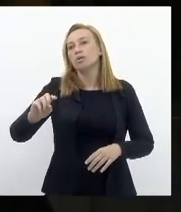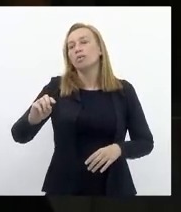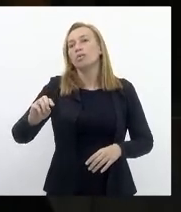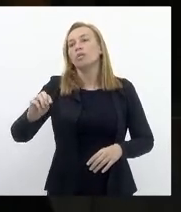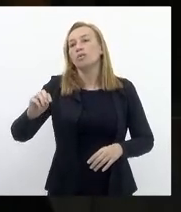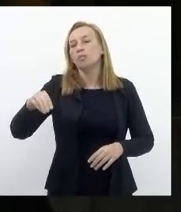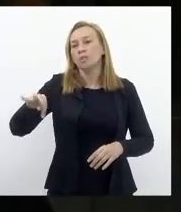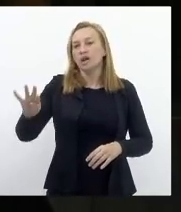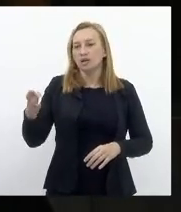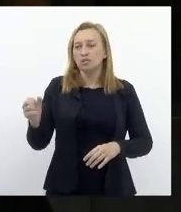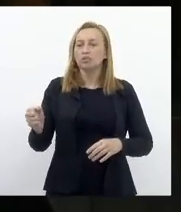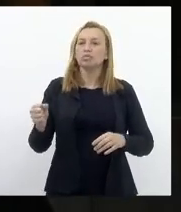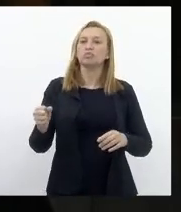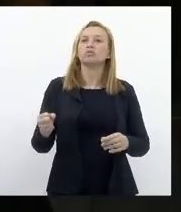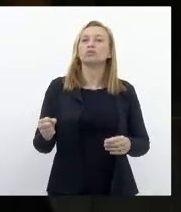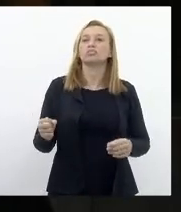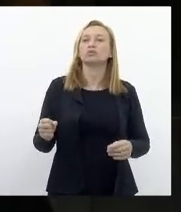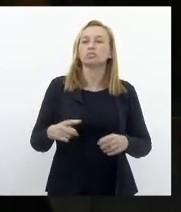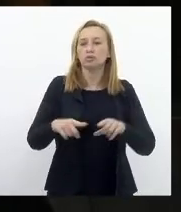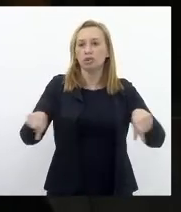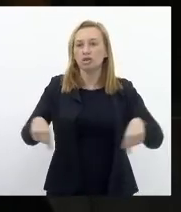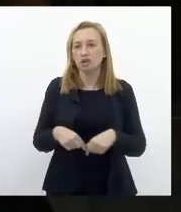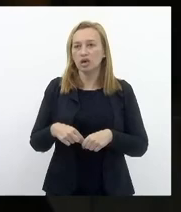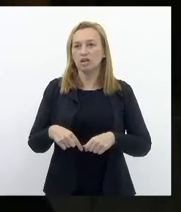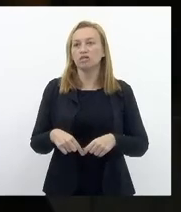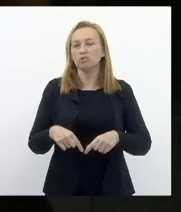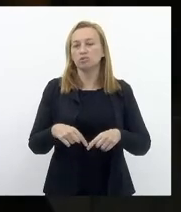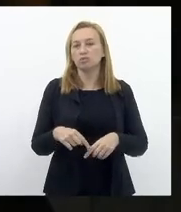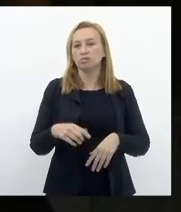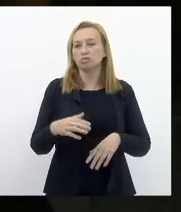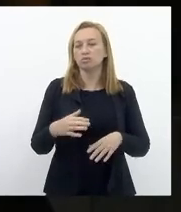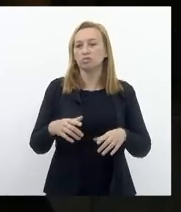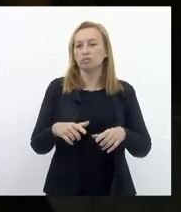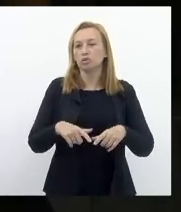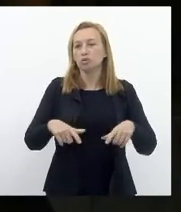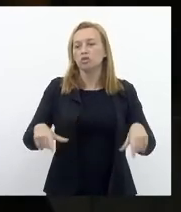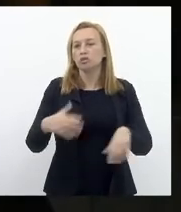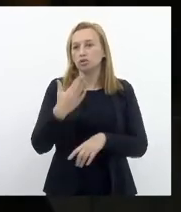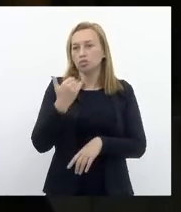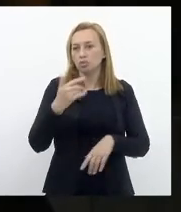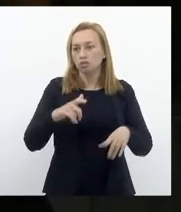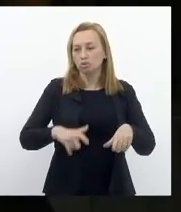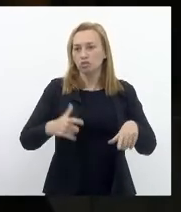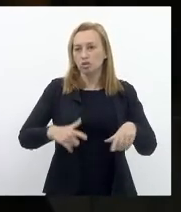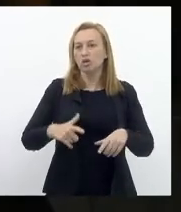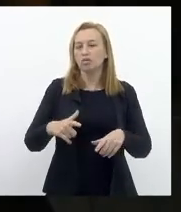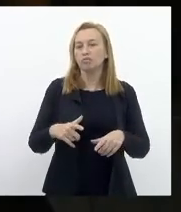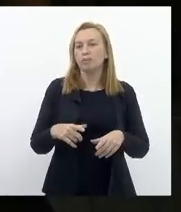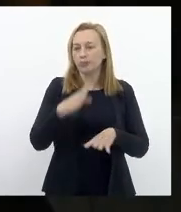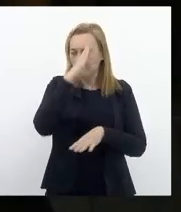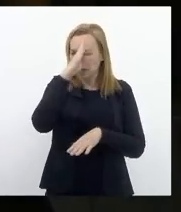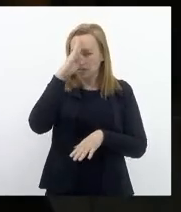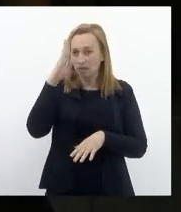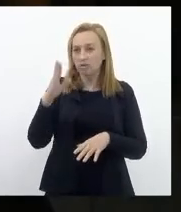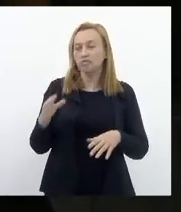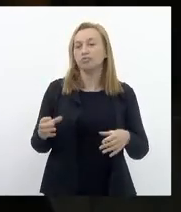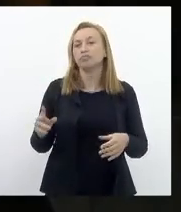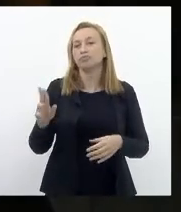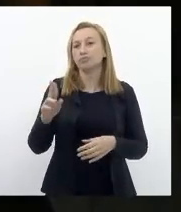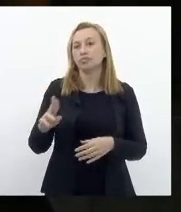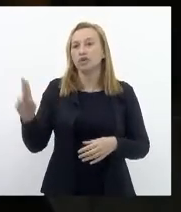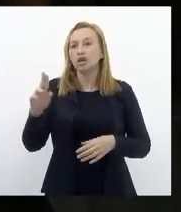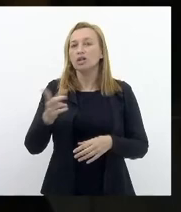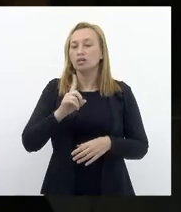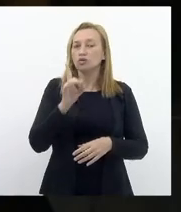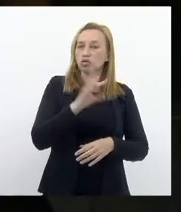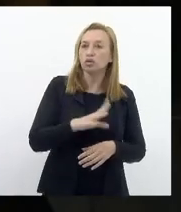De um grande restaurante Universitário Para dar Para dar Prestar esse serviço Indispensável A comunidade acadêmica Não só da UF Mas também